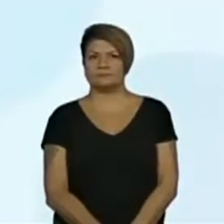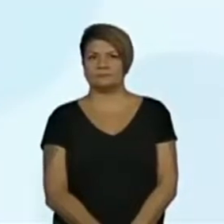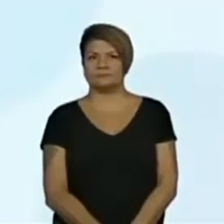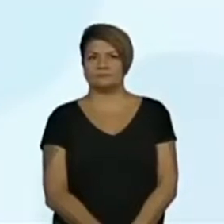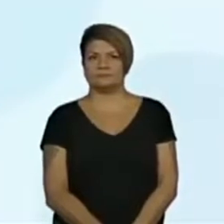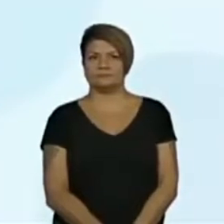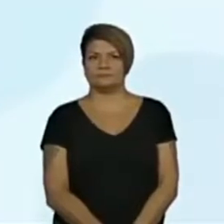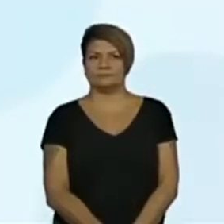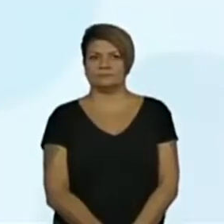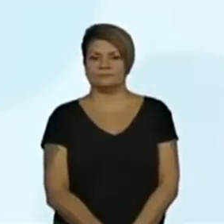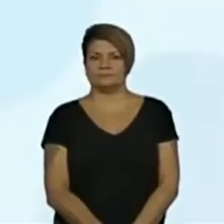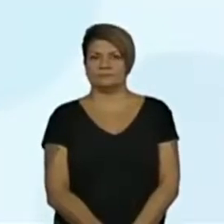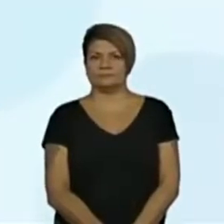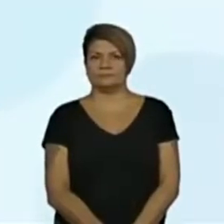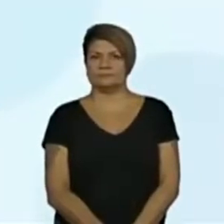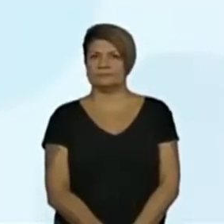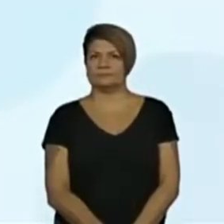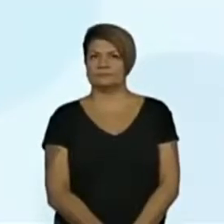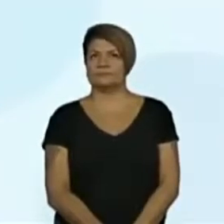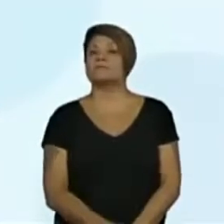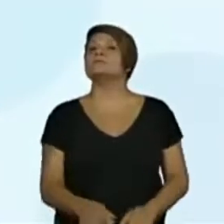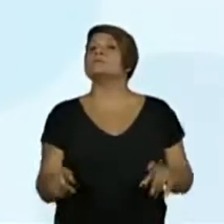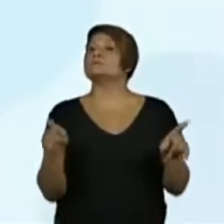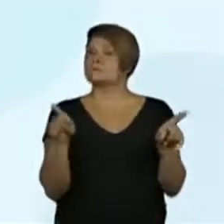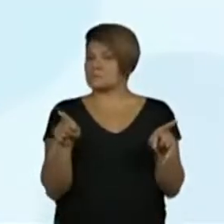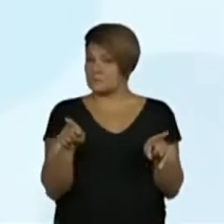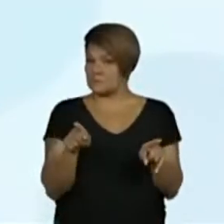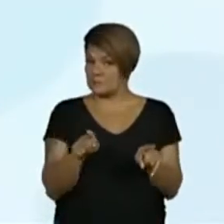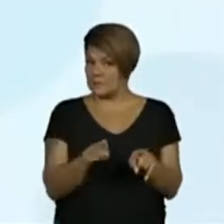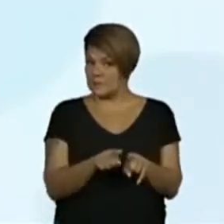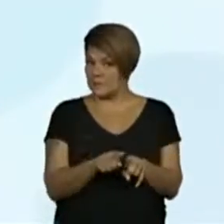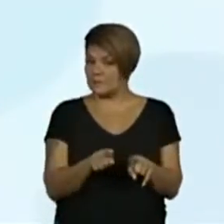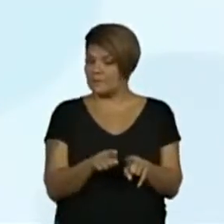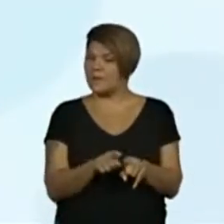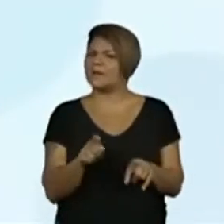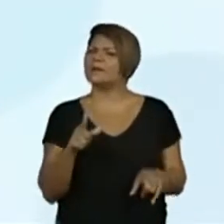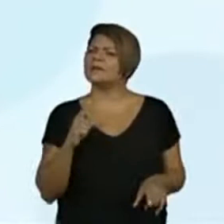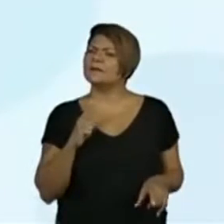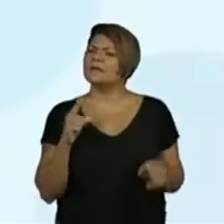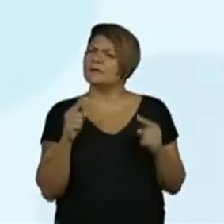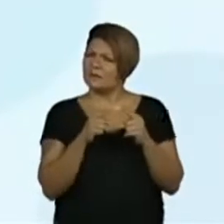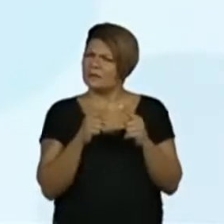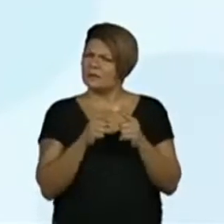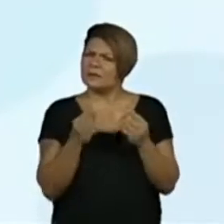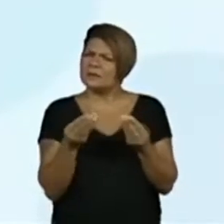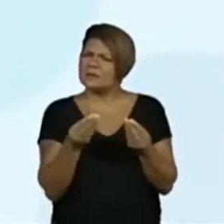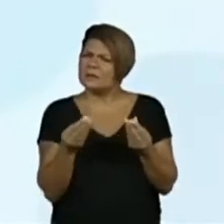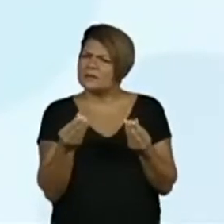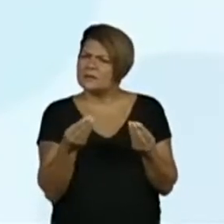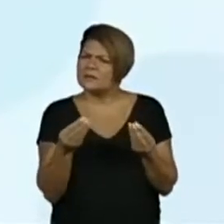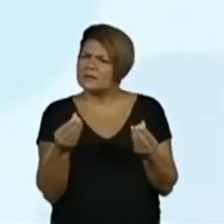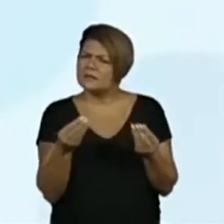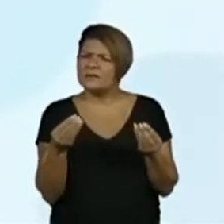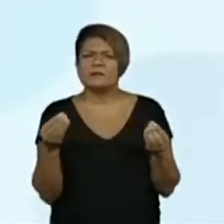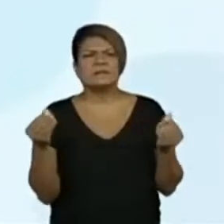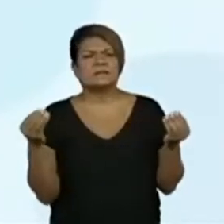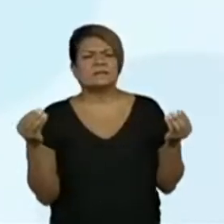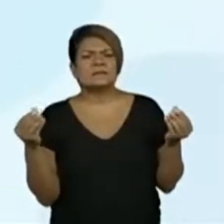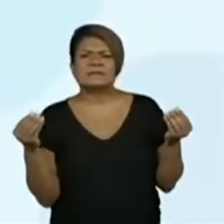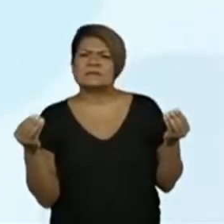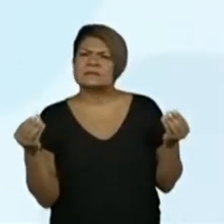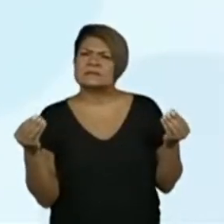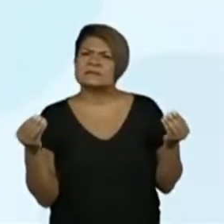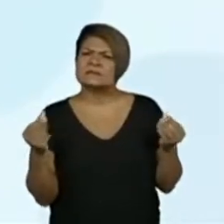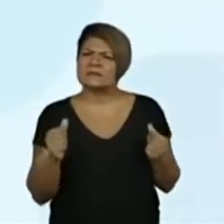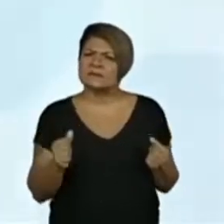O atrito. Tem a ver também, professora Kelly, com a sensibilidade? Tem também com a sensibilidade.